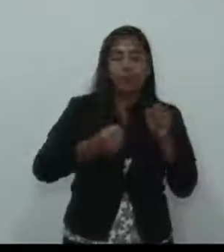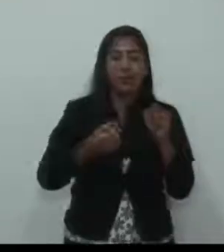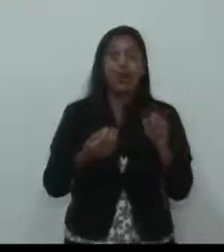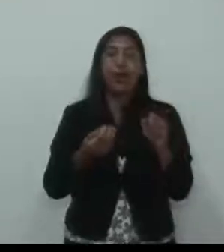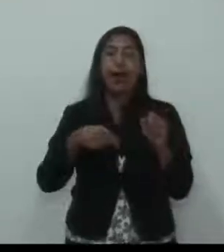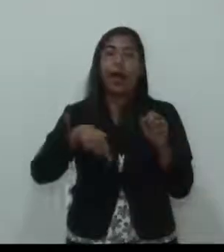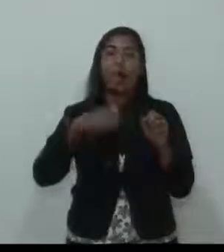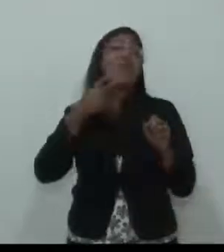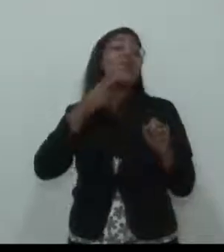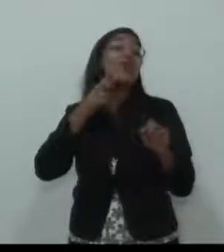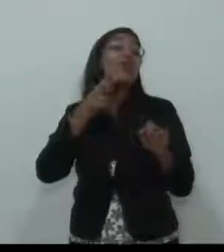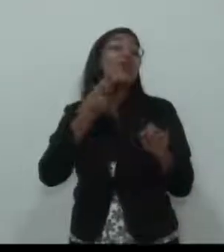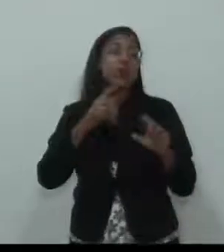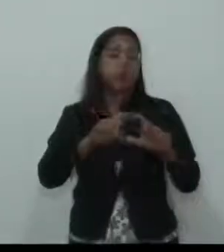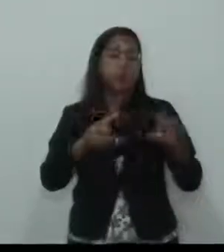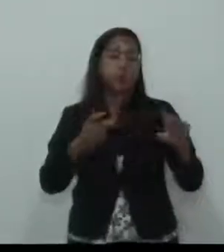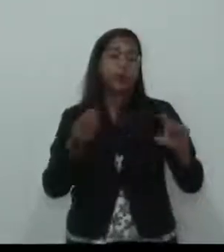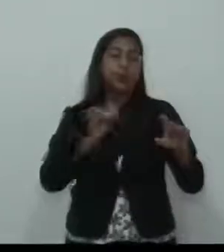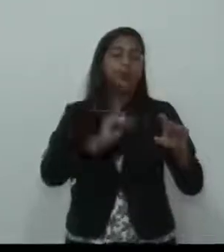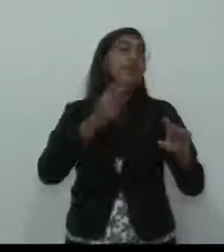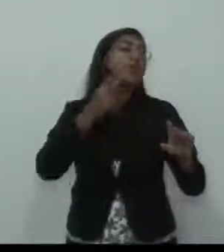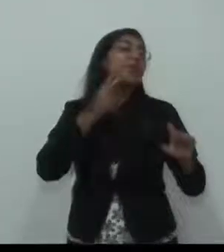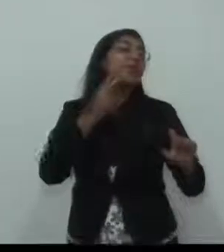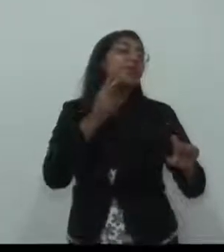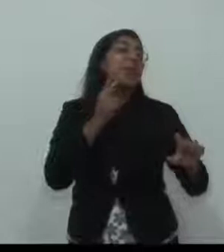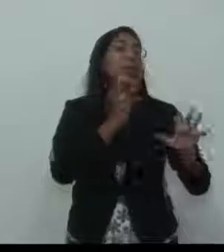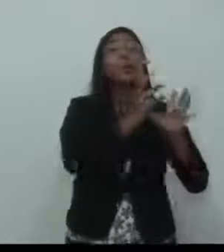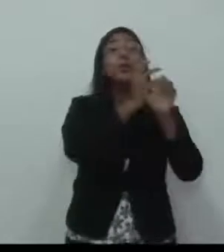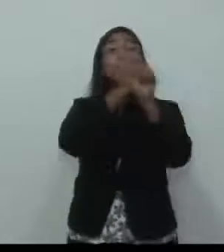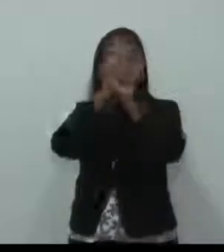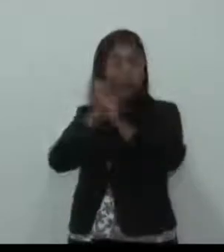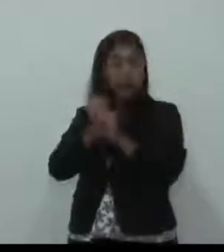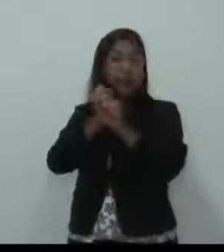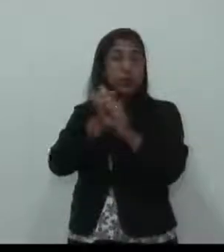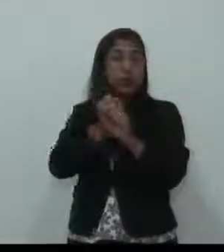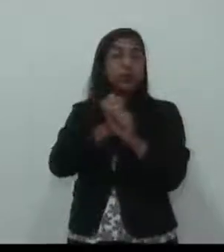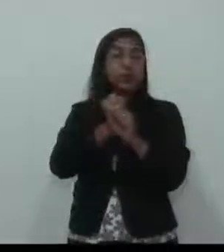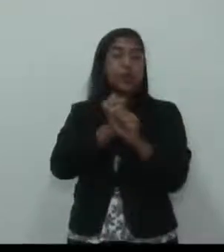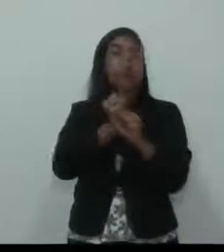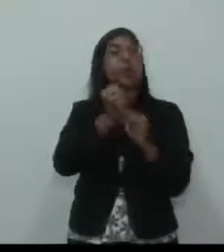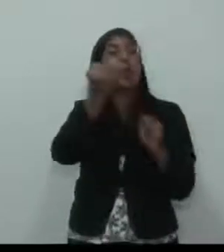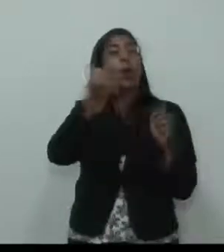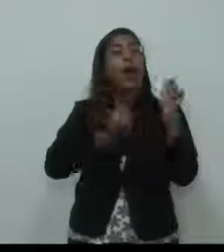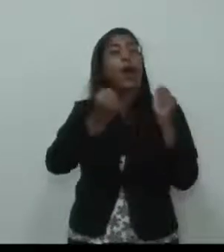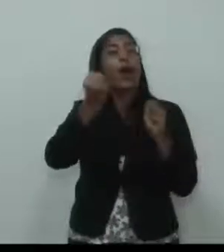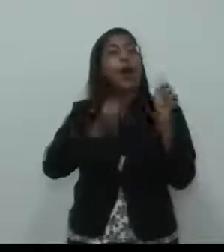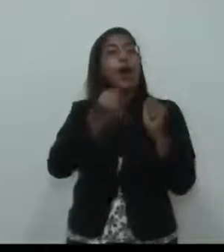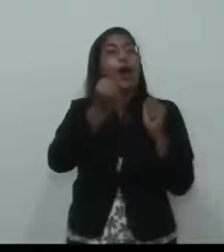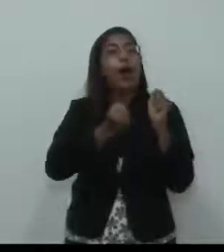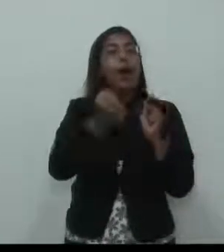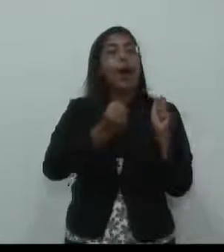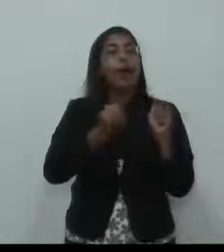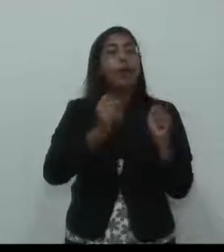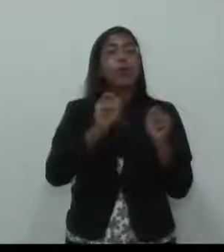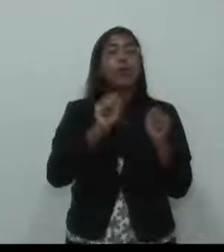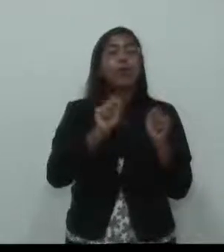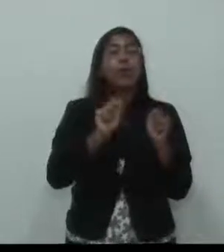em amarelo, está lá 61.988 veículos em vinhedo para 77